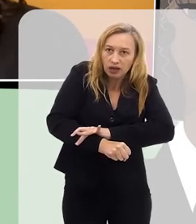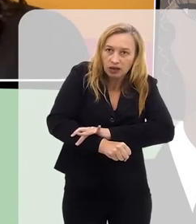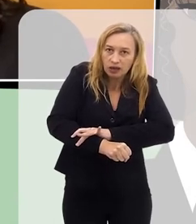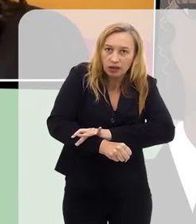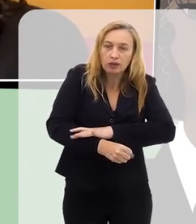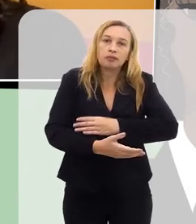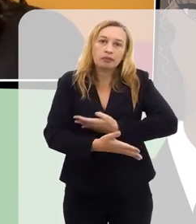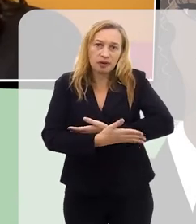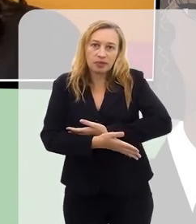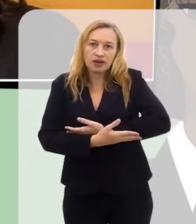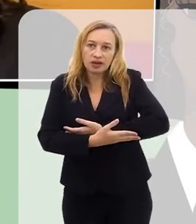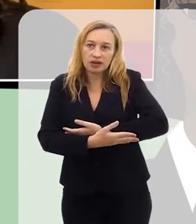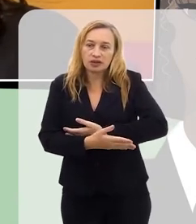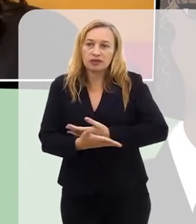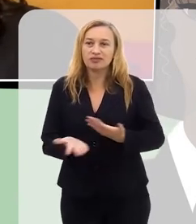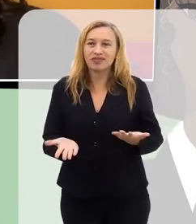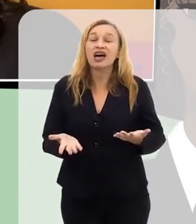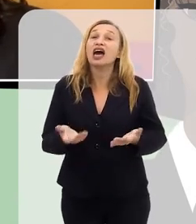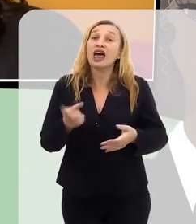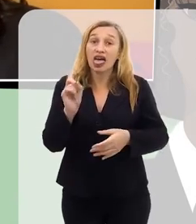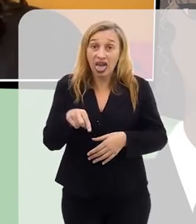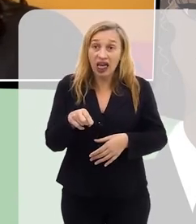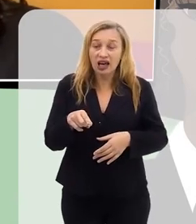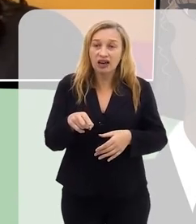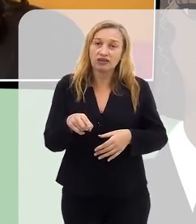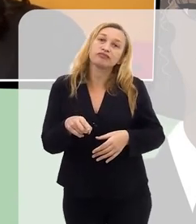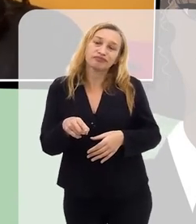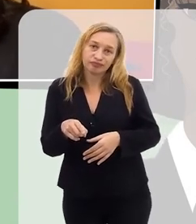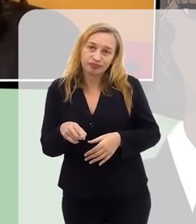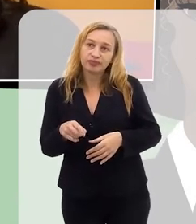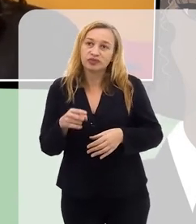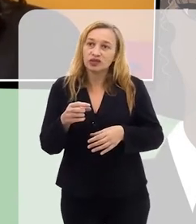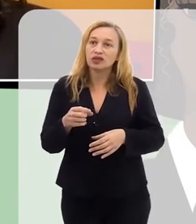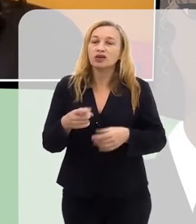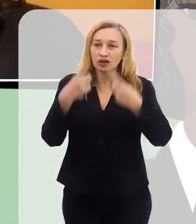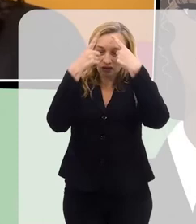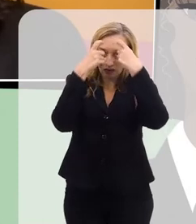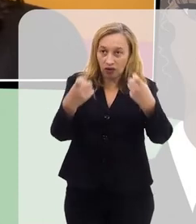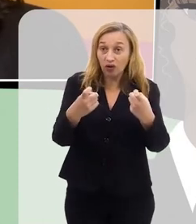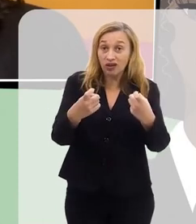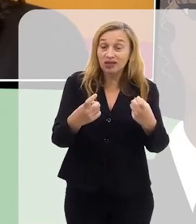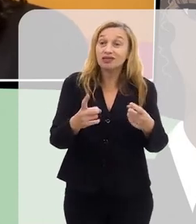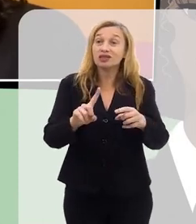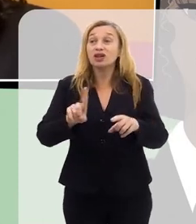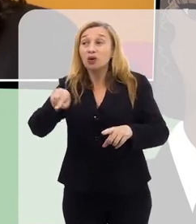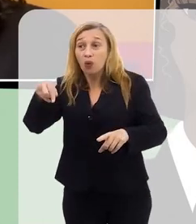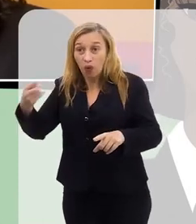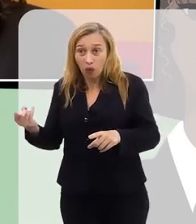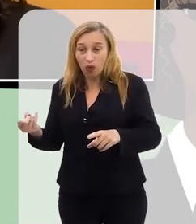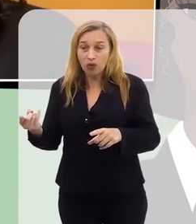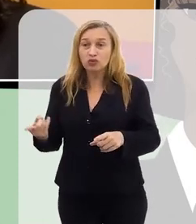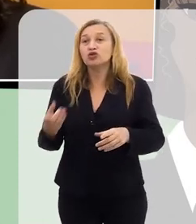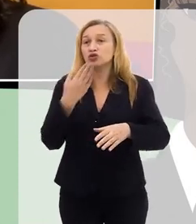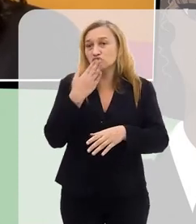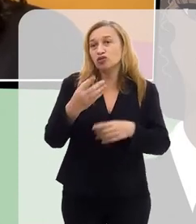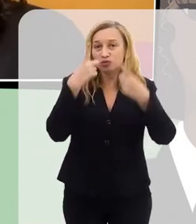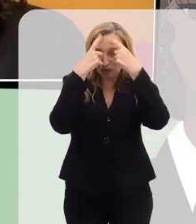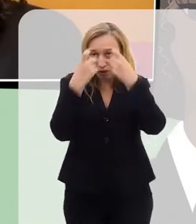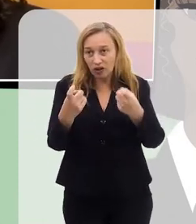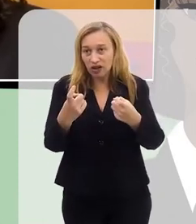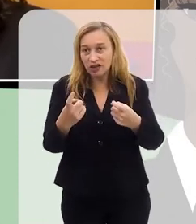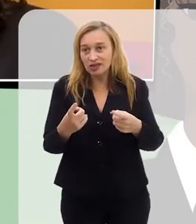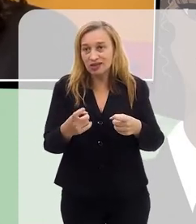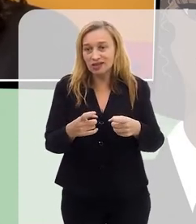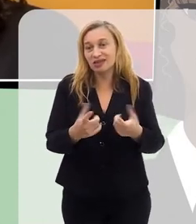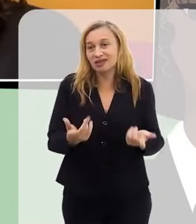o seu bebê, que é uma violência, né, não deve ser feita em hipótese alguma, mas existem outras tantas intervenções,